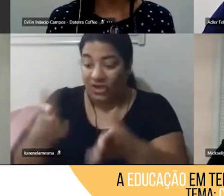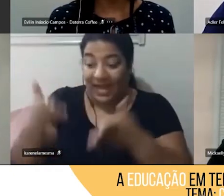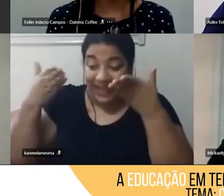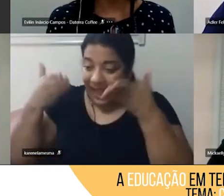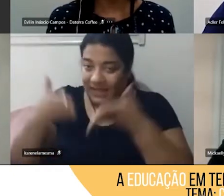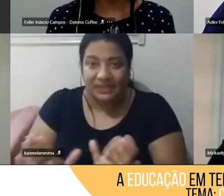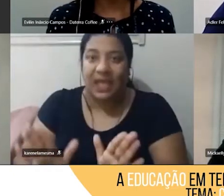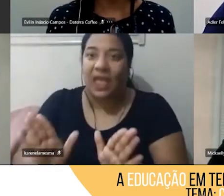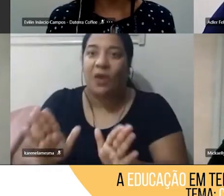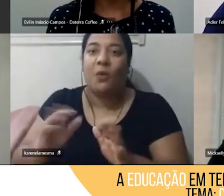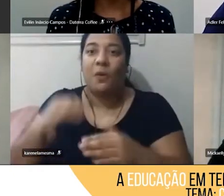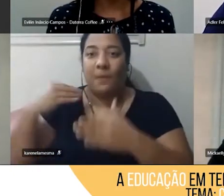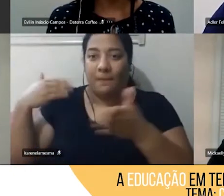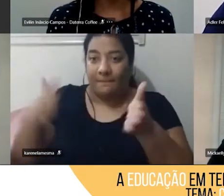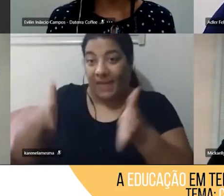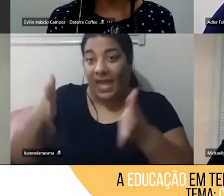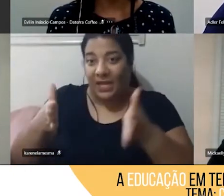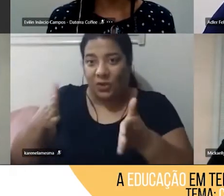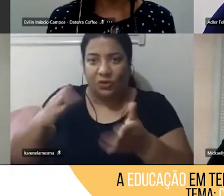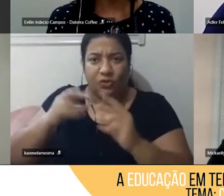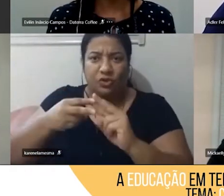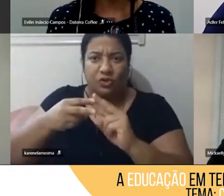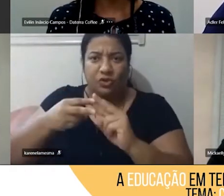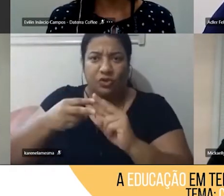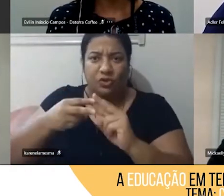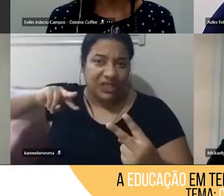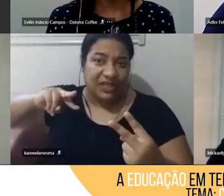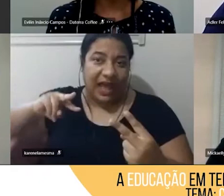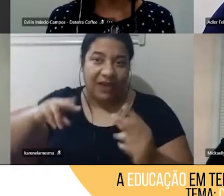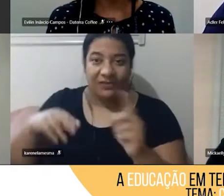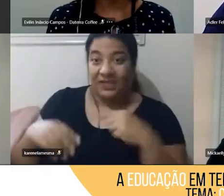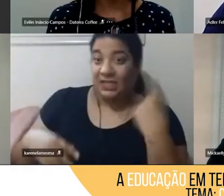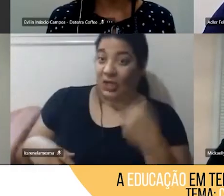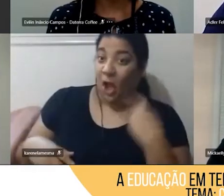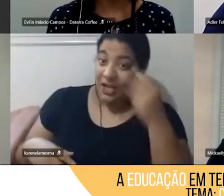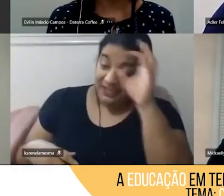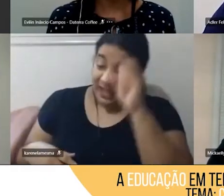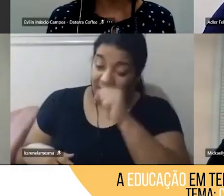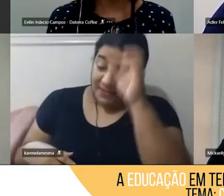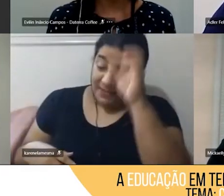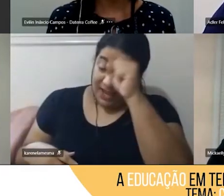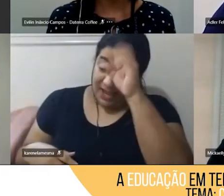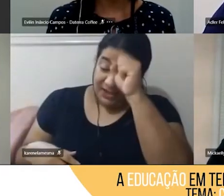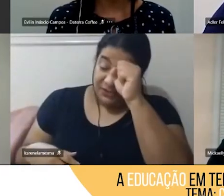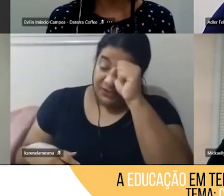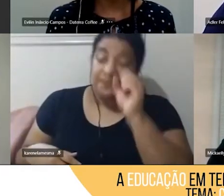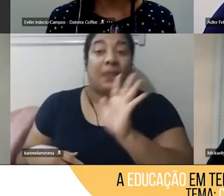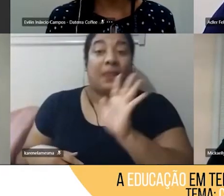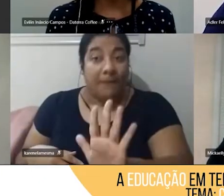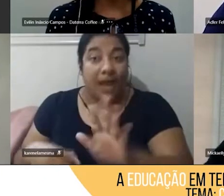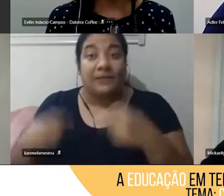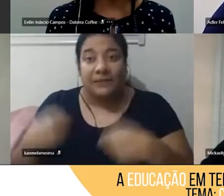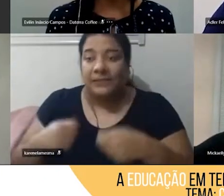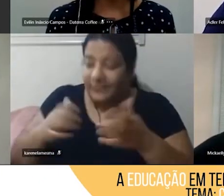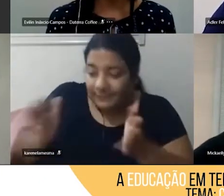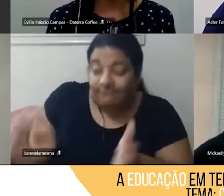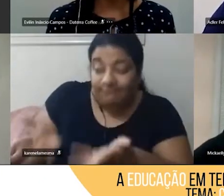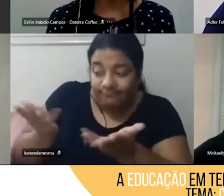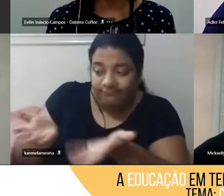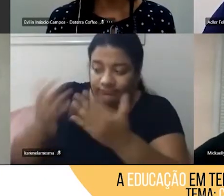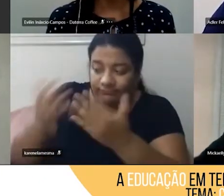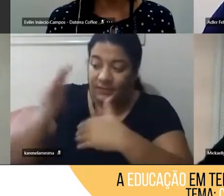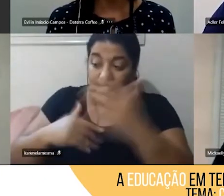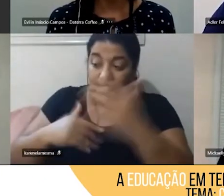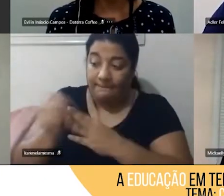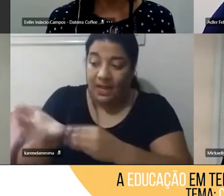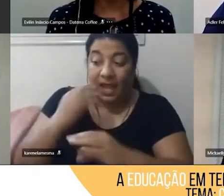digital, e a gente está aprendendo. Mas, ainda assim, precisamos despertar essas habilidades de comunicação.